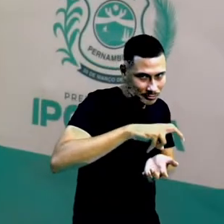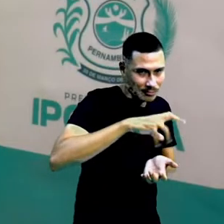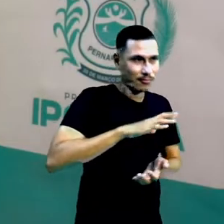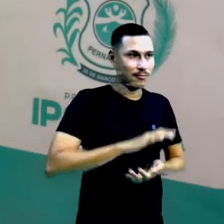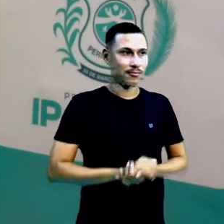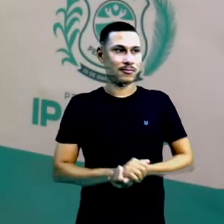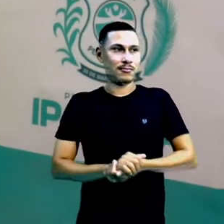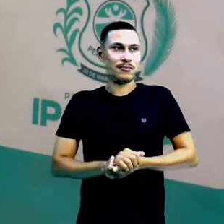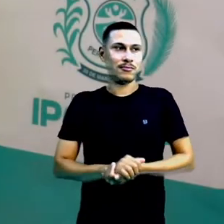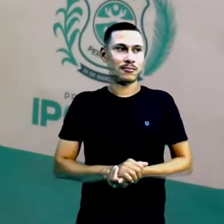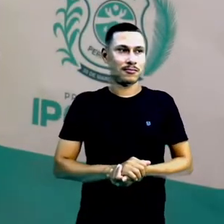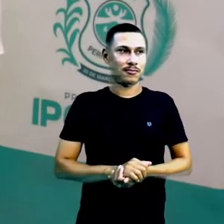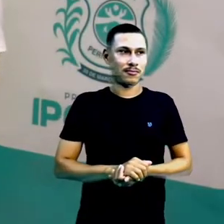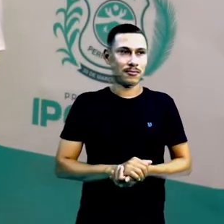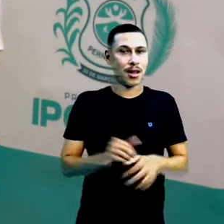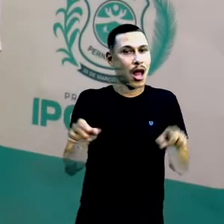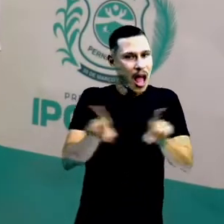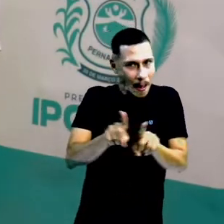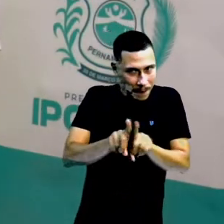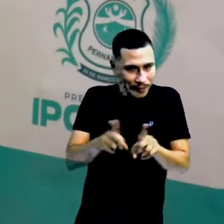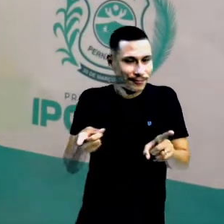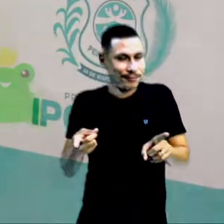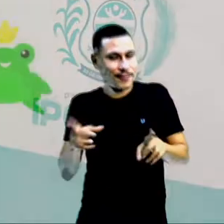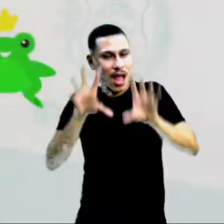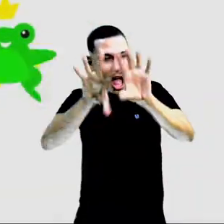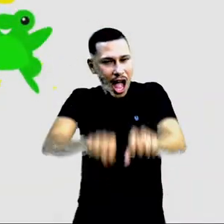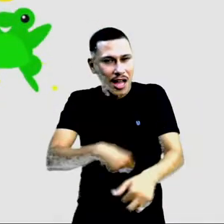Também nós temos aqueles que nadam,